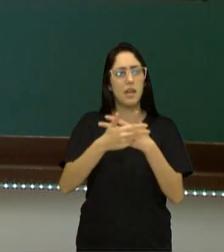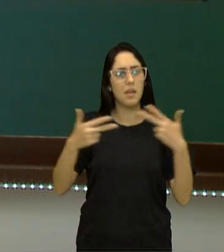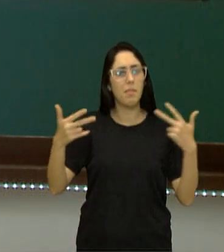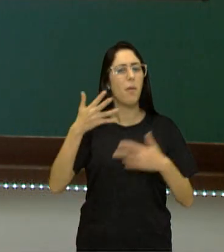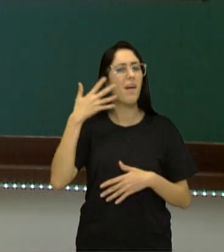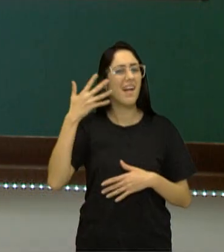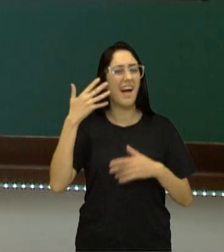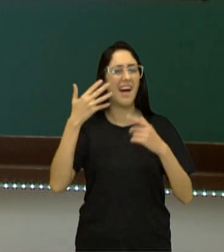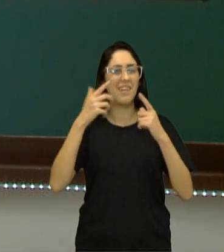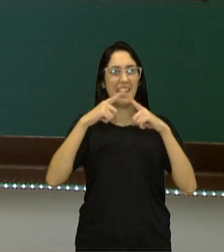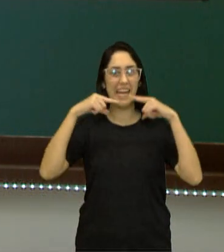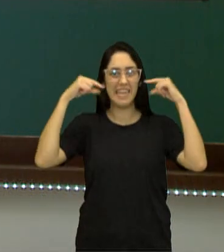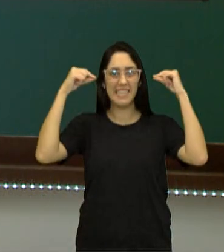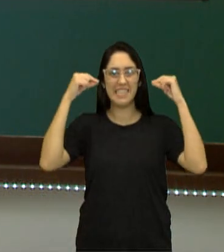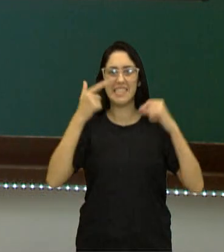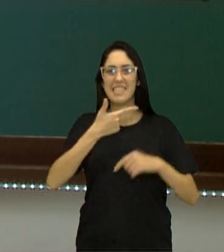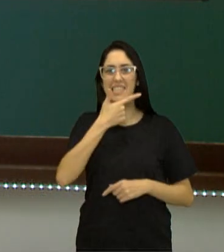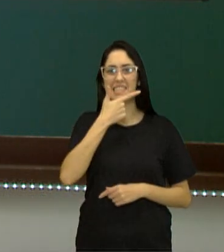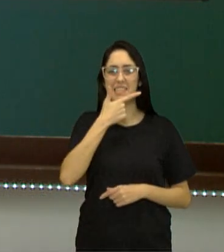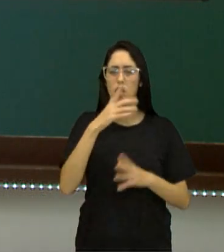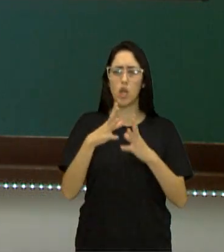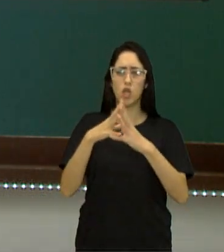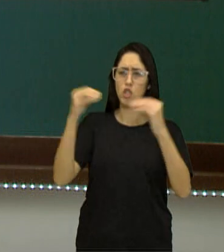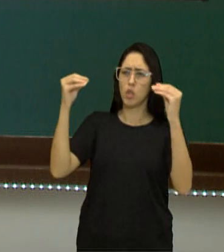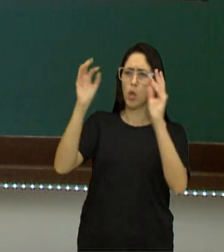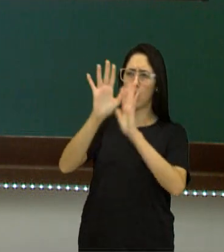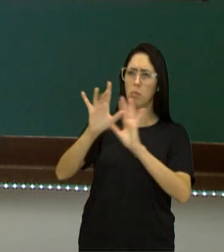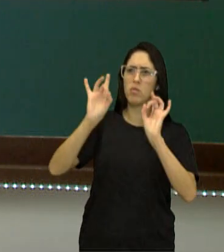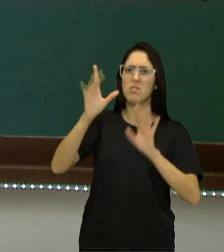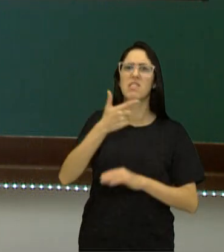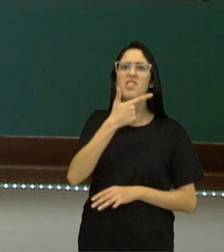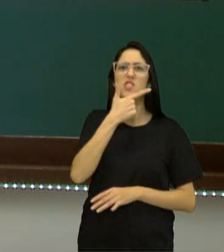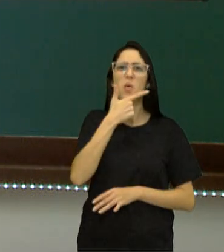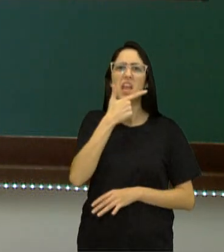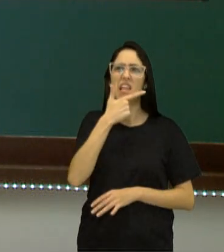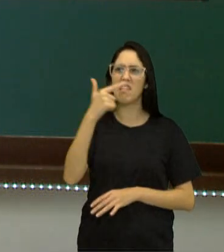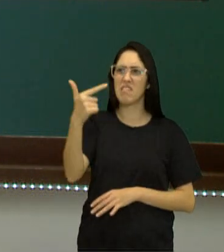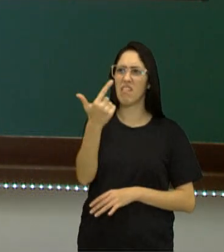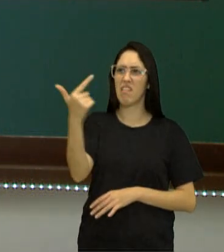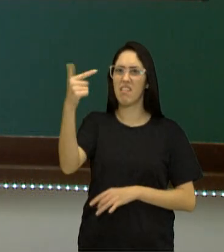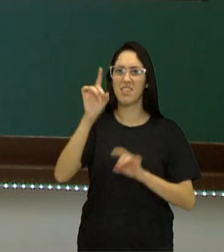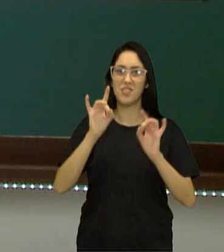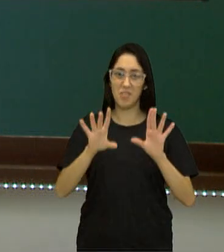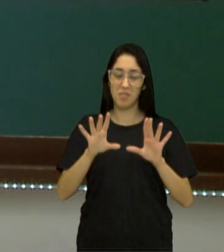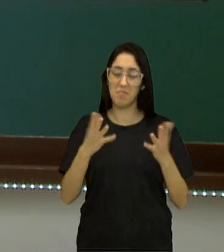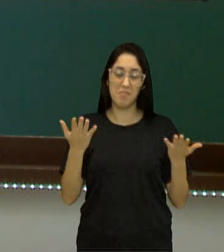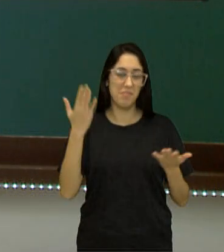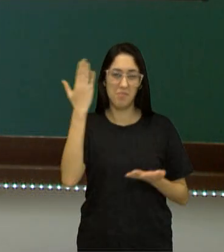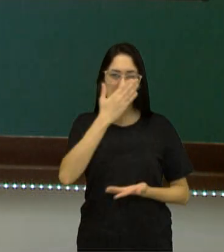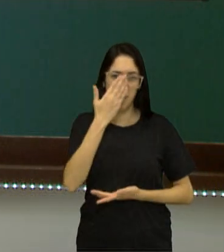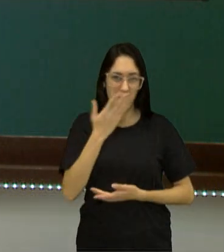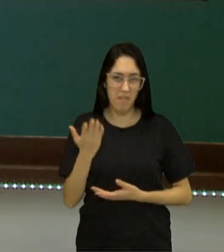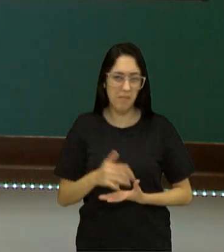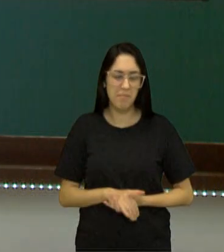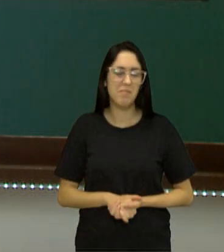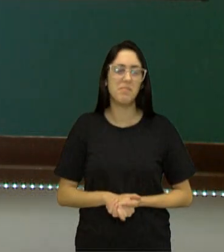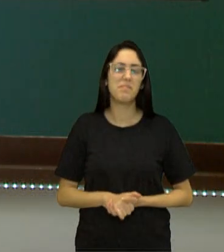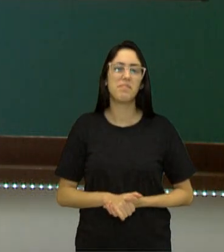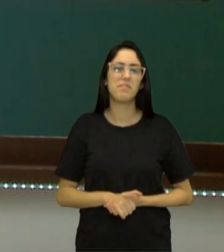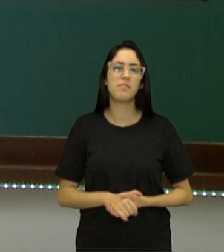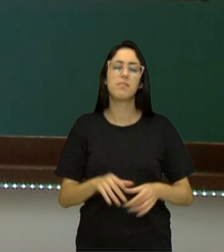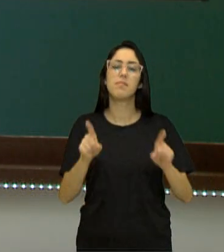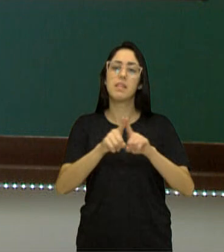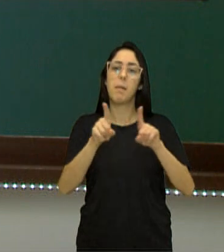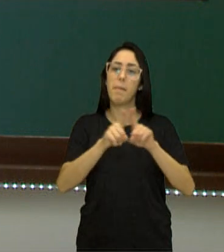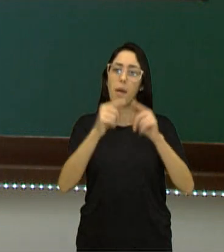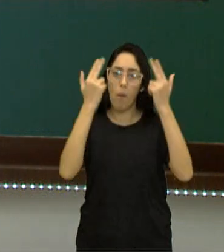gato sorridente que desaparece, fica só um sorriso no ar. O gato é invisível, né? Temos